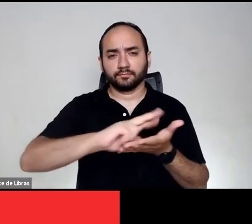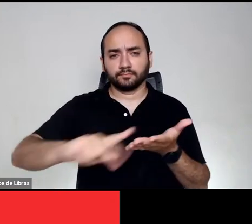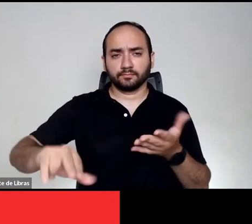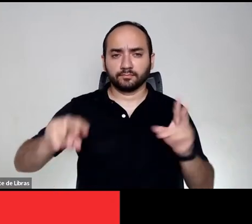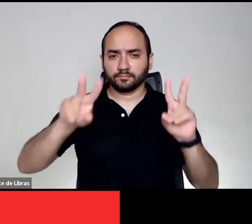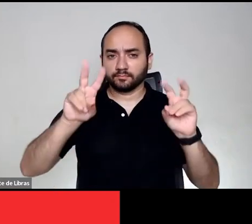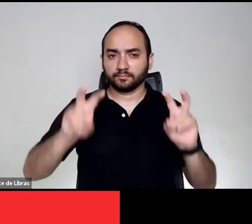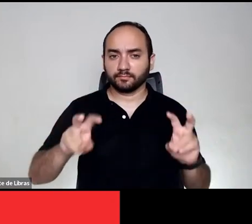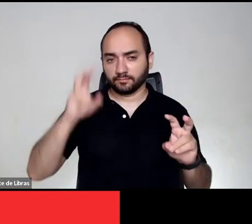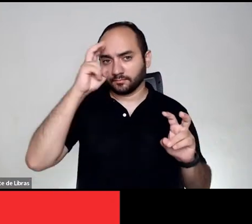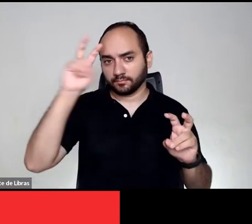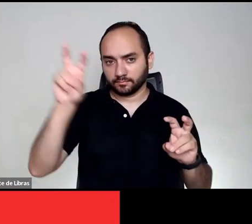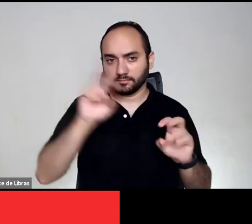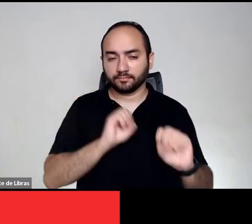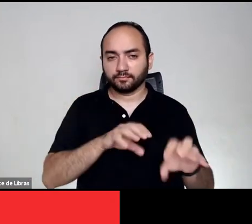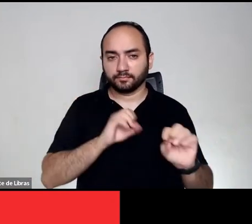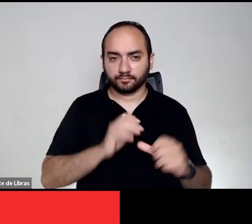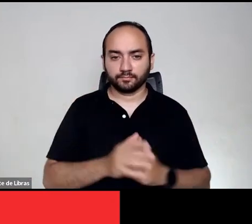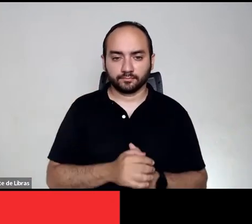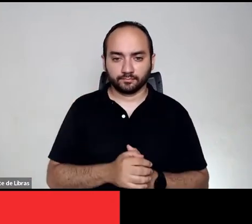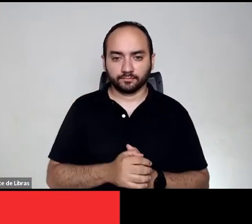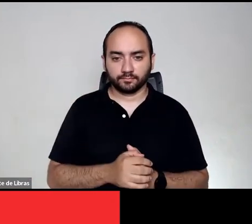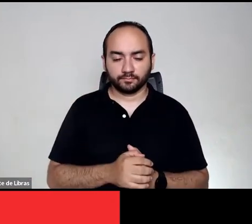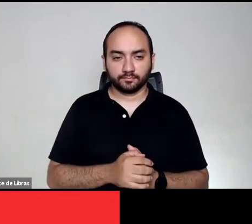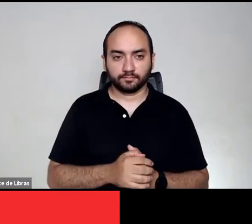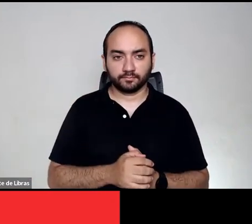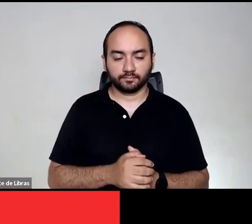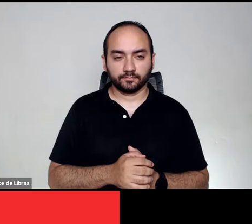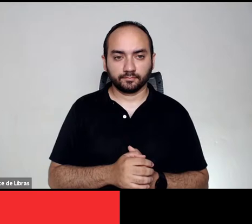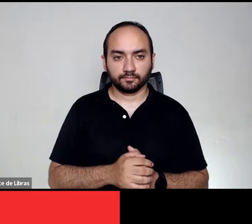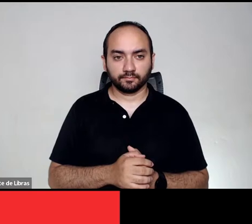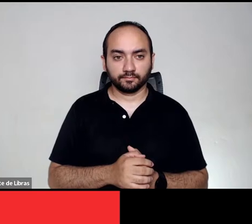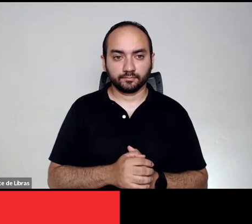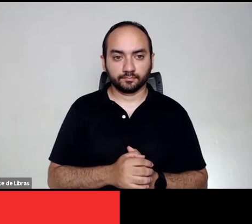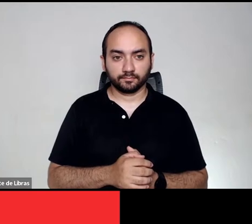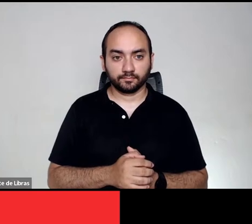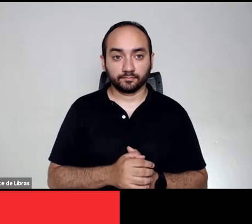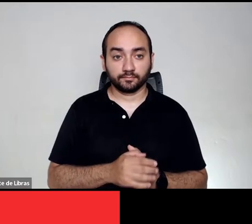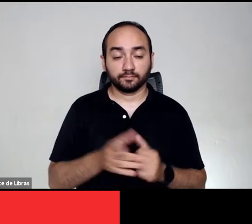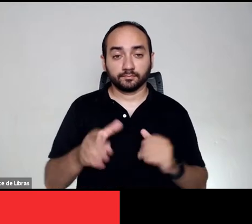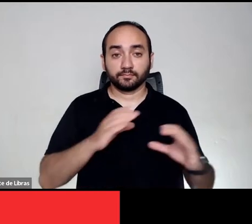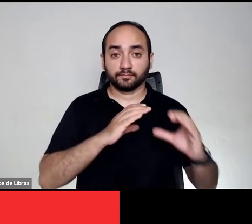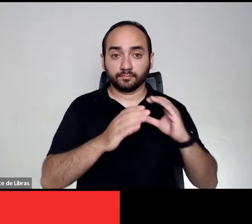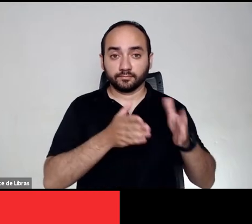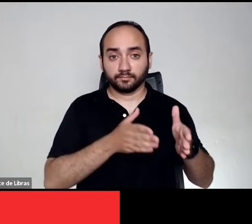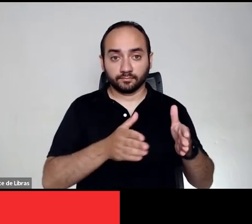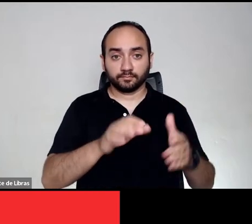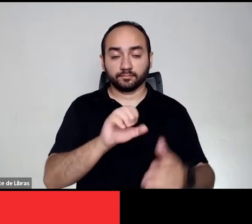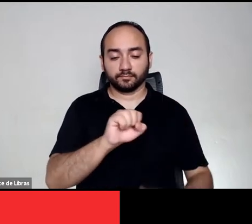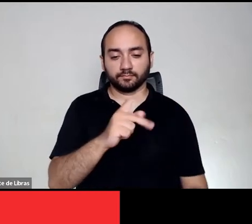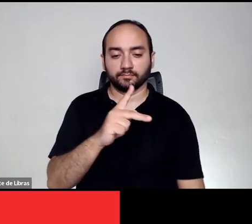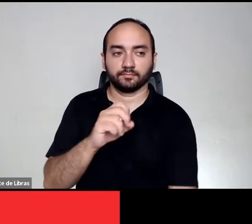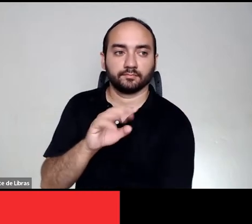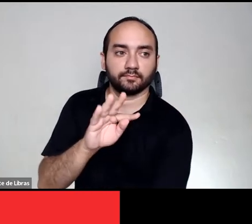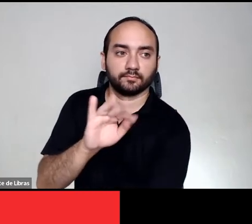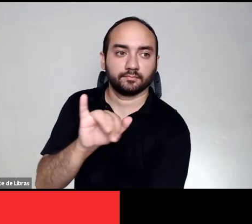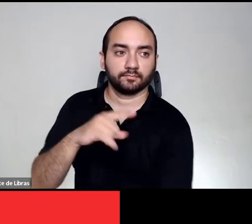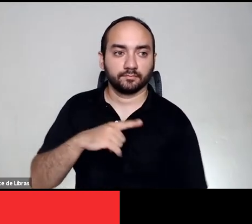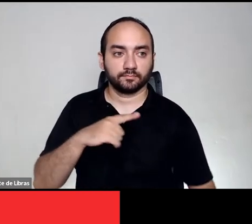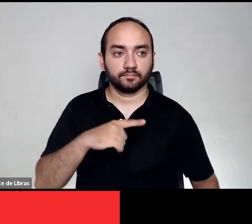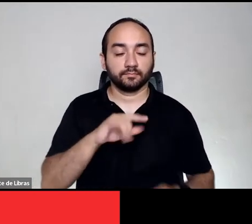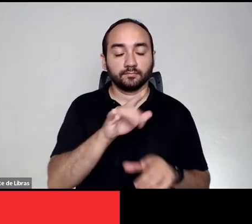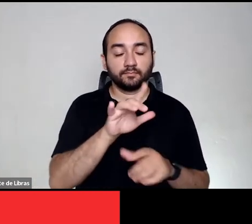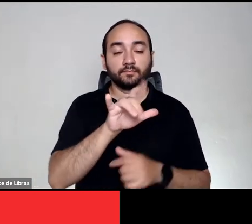matérias culturais e educacionais, sem boleto de lazer. O canal Esporte SESC São Paulo no Instagram